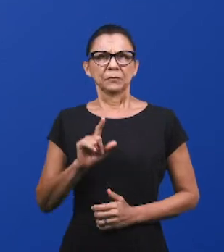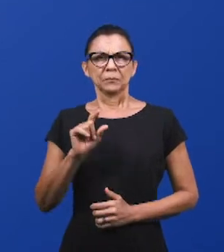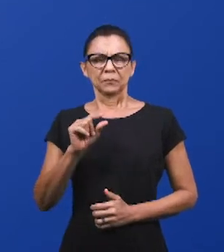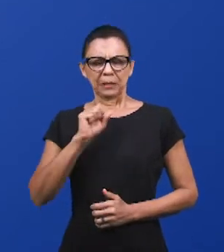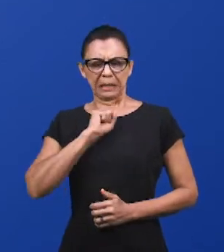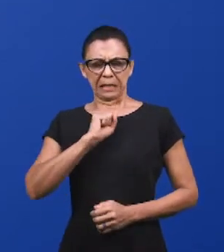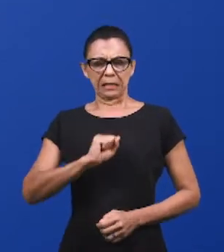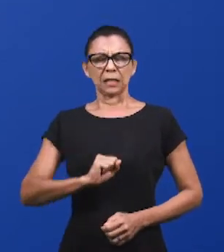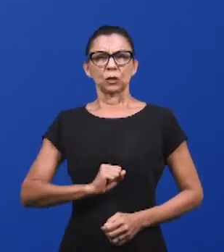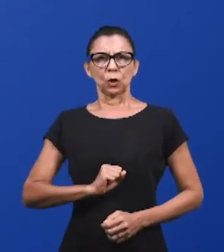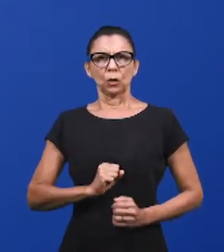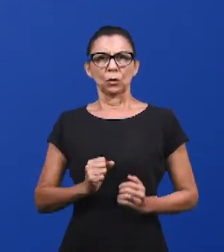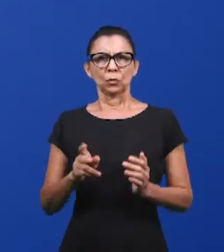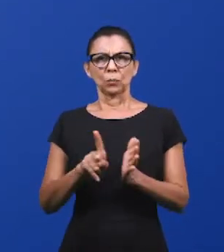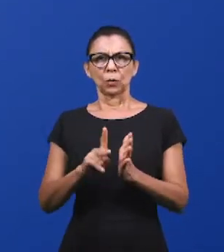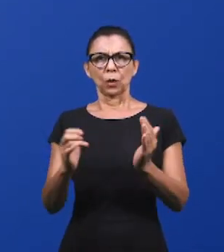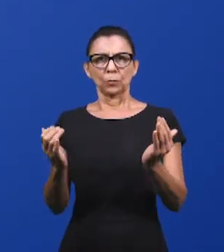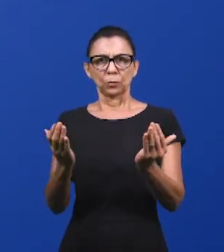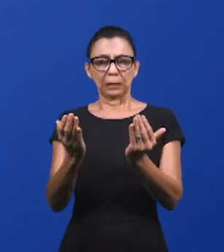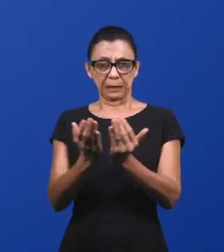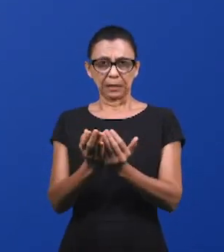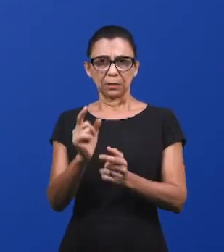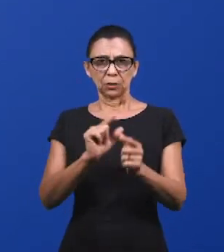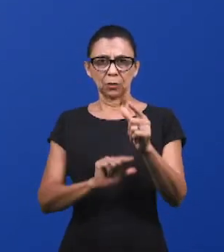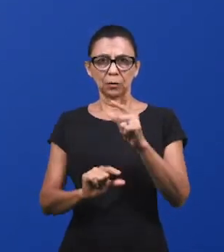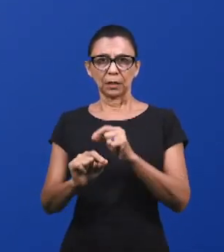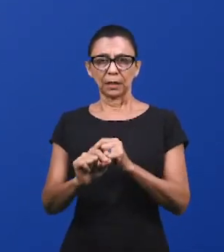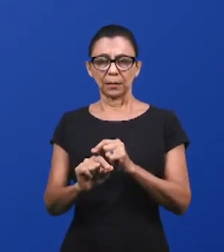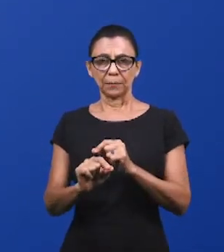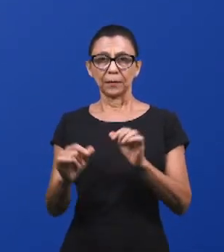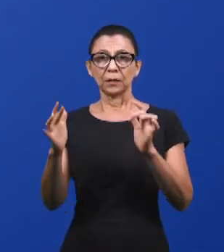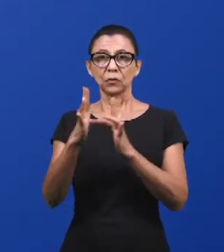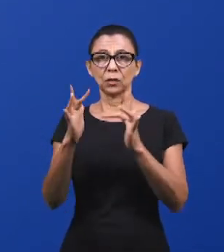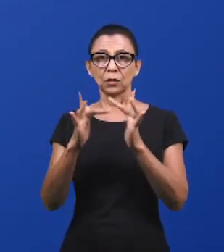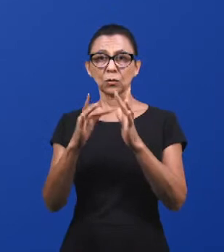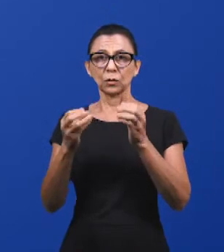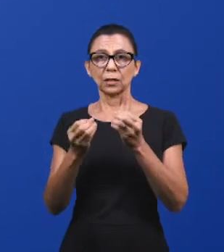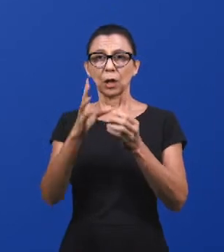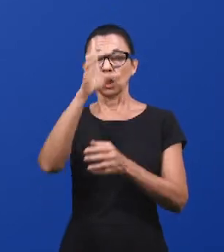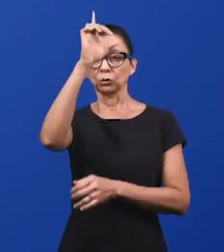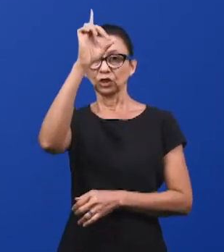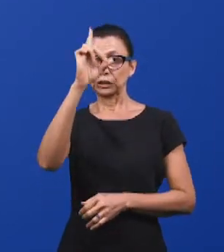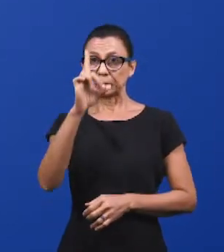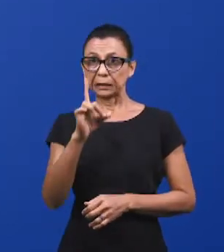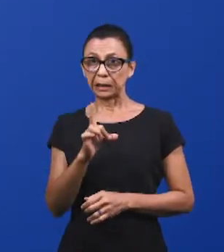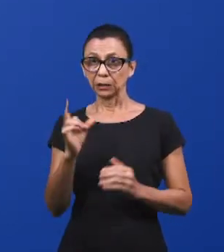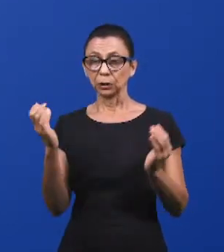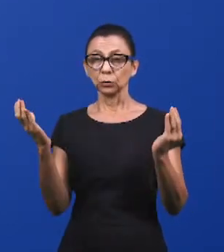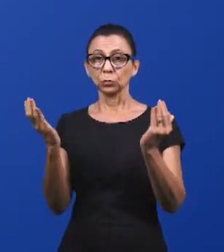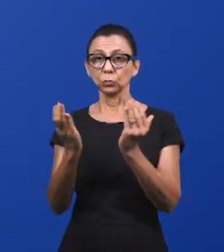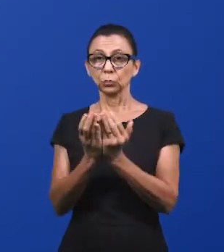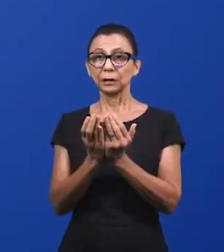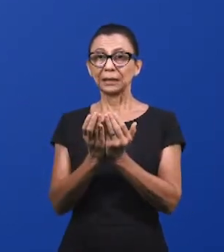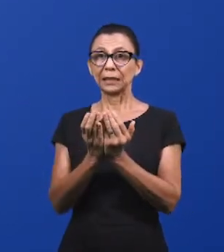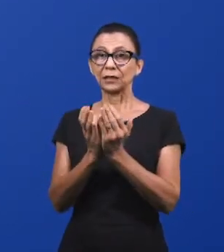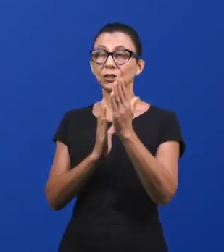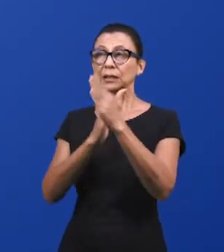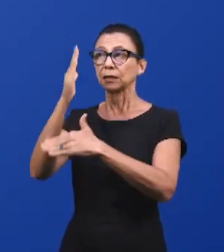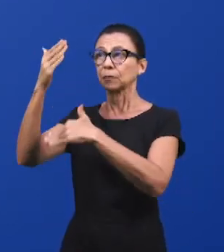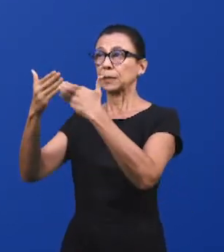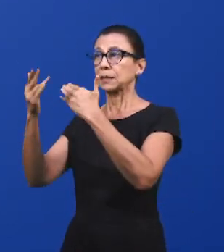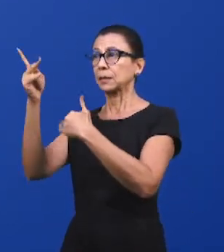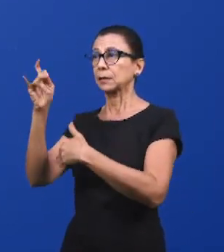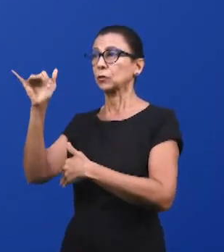crente é o direito dado pelo Senhor Jesus ao crente de se dirigir ao Pai em nome de Jesus. E ele é